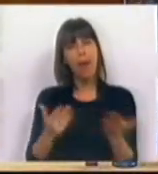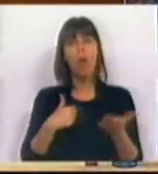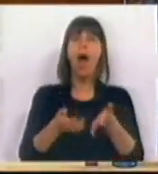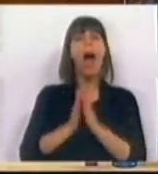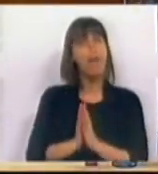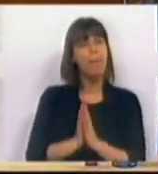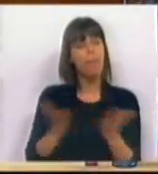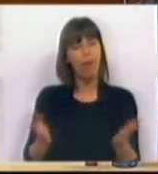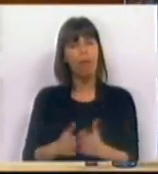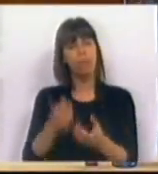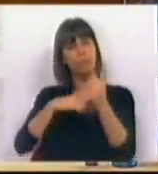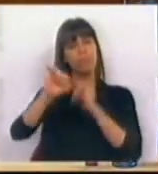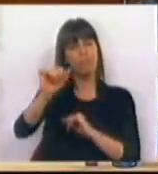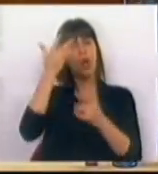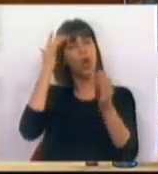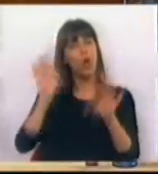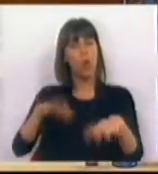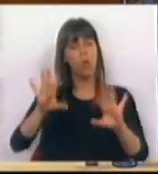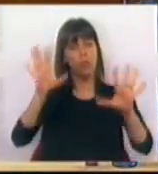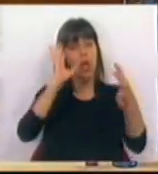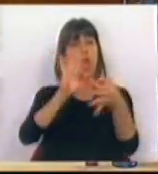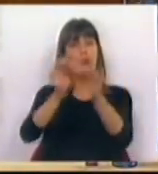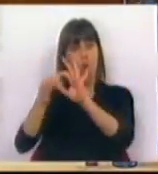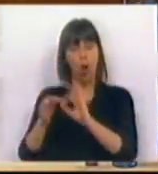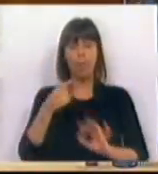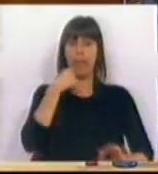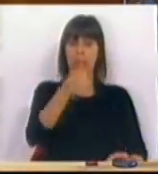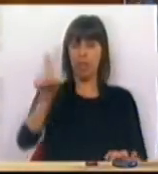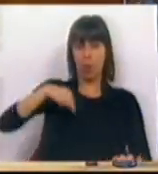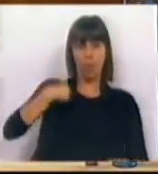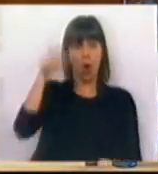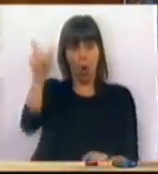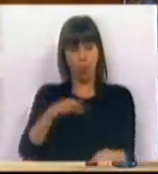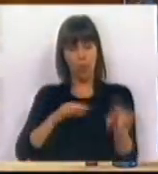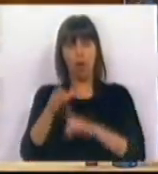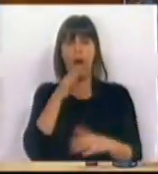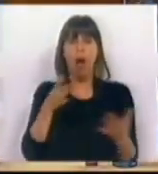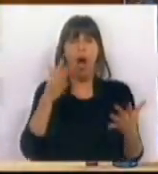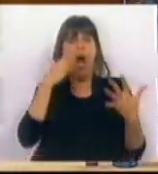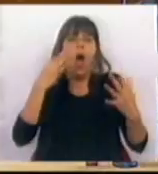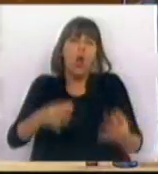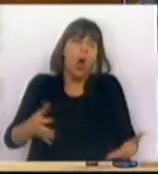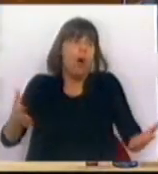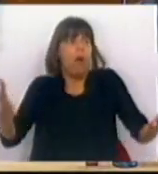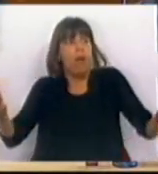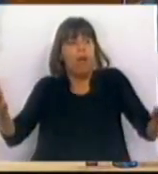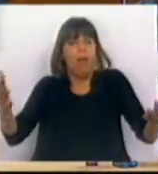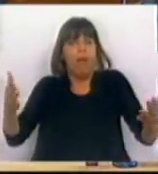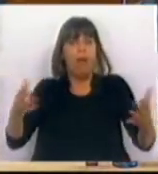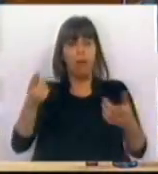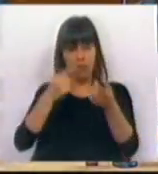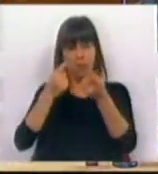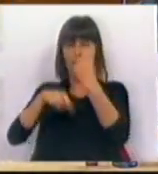apelo à sua conclusão lógica. Diz o Sr. Deputado, é normal que as